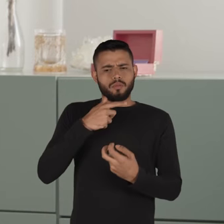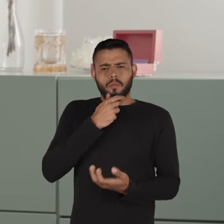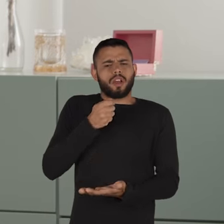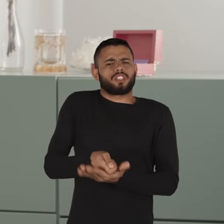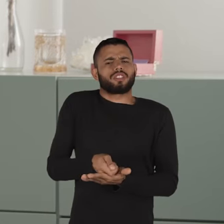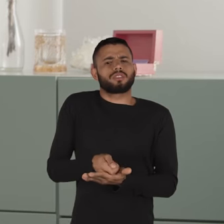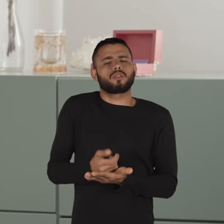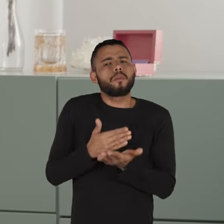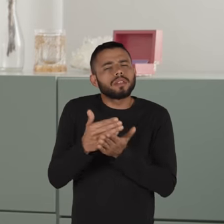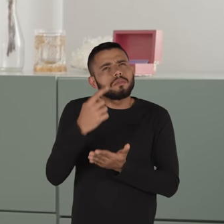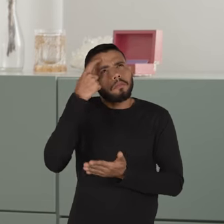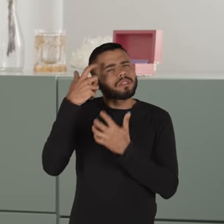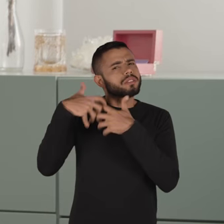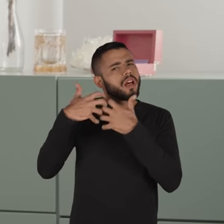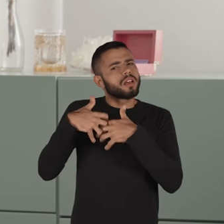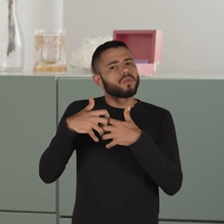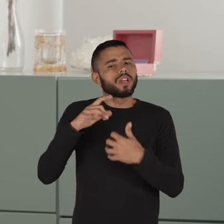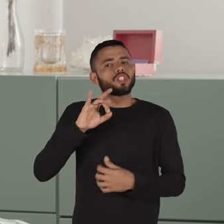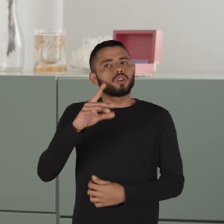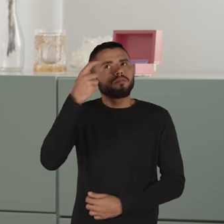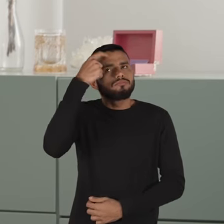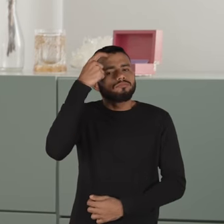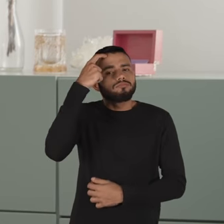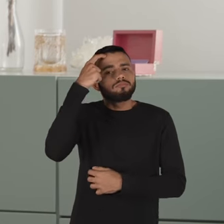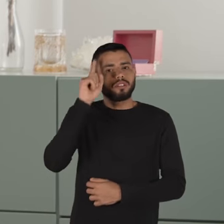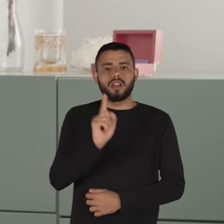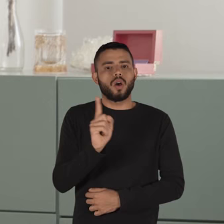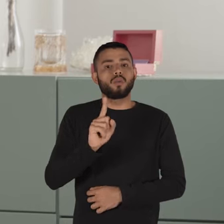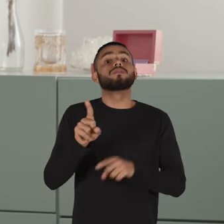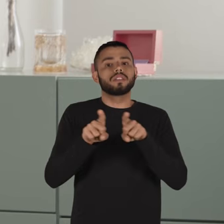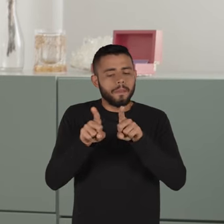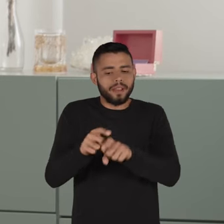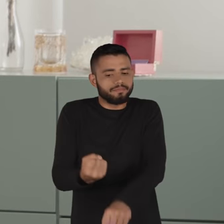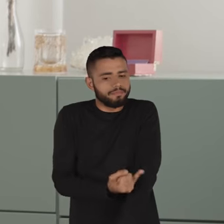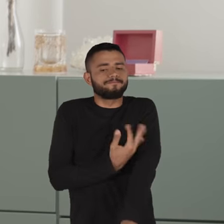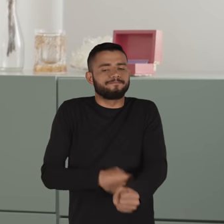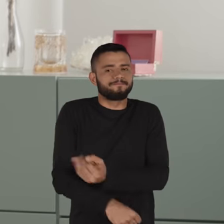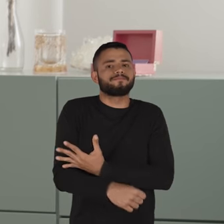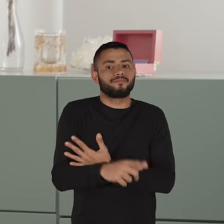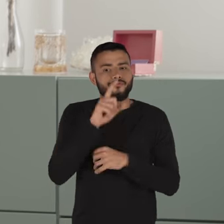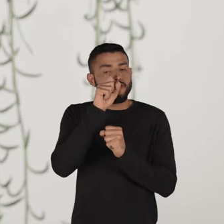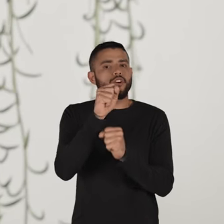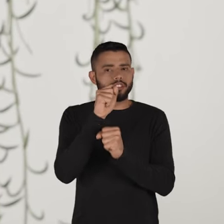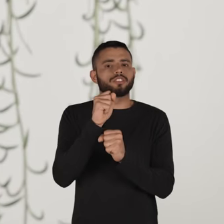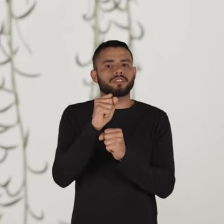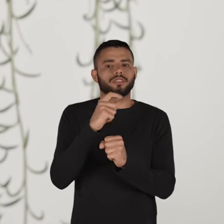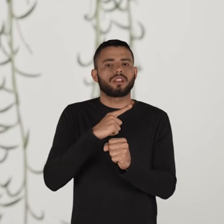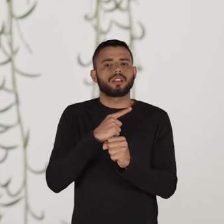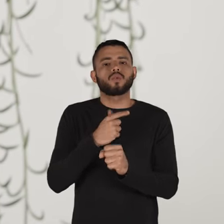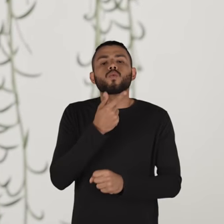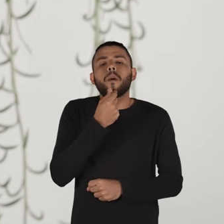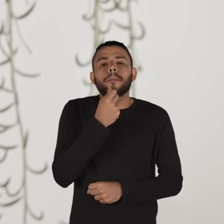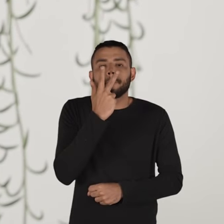machista e ele começa a questionar aquilo não é uma questão só racional tem um componente emocional muito forte tem a ver